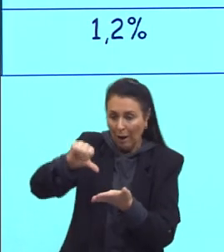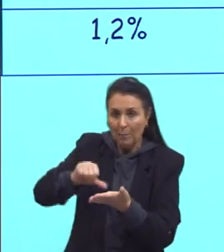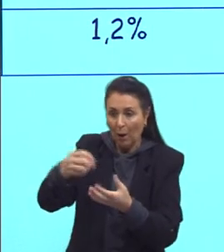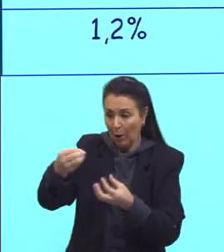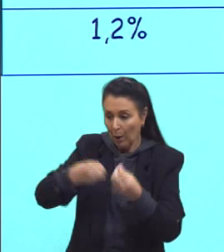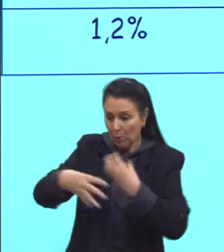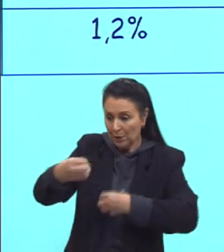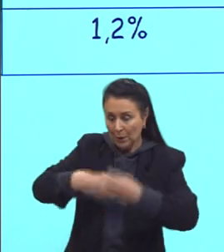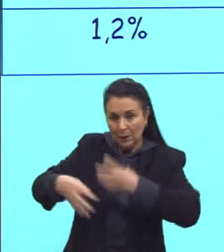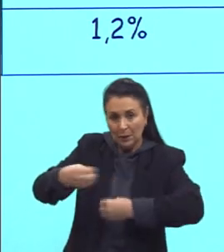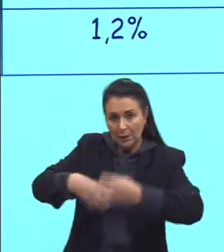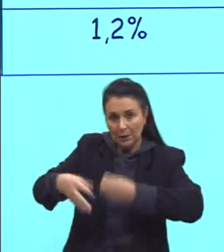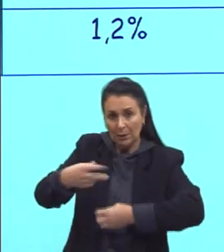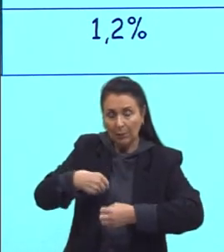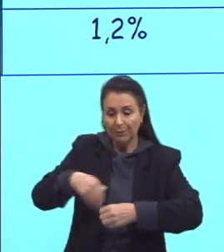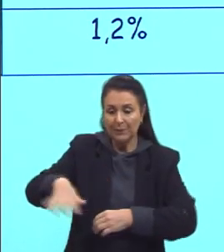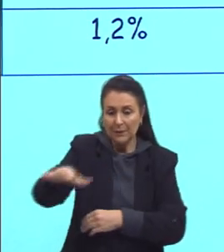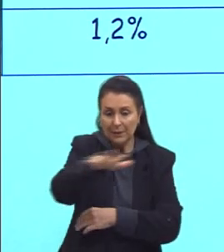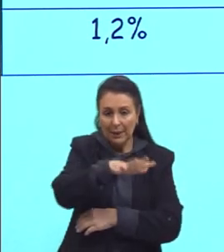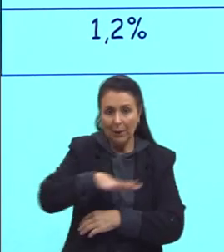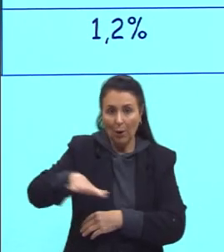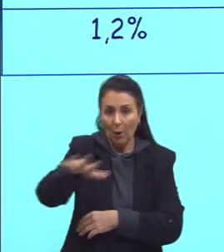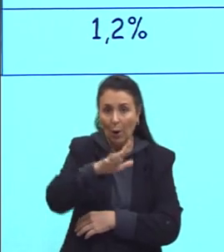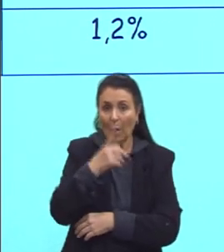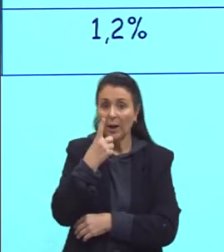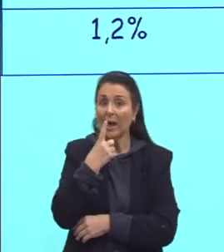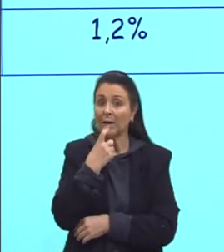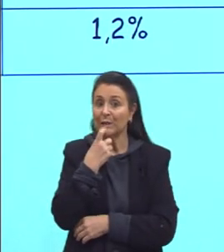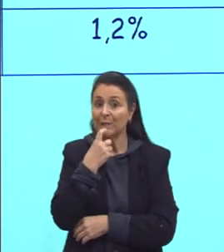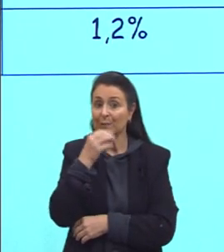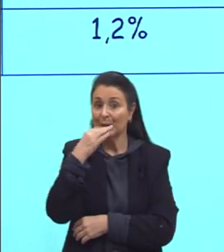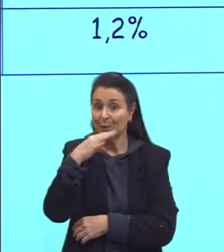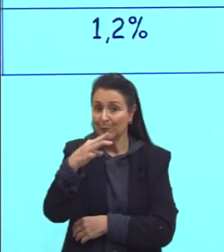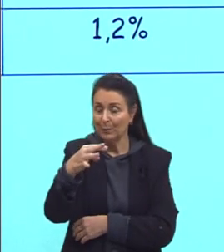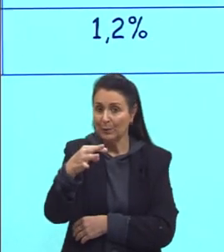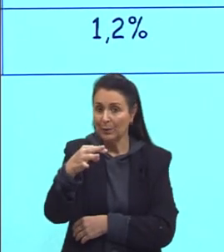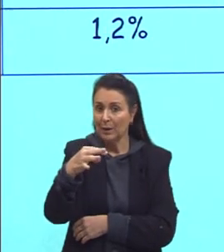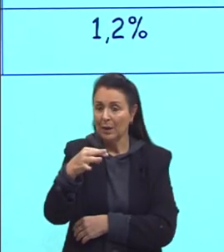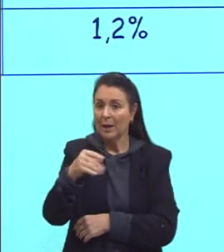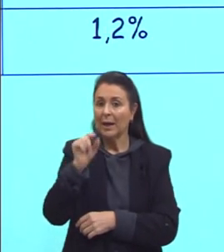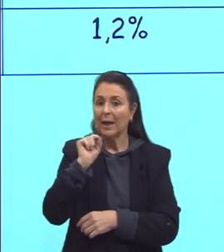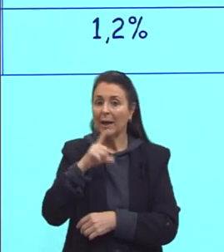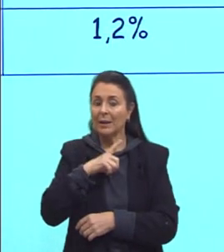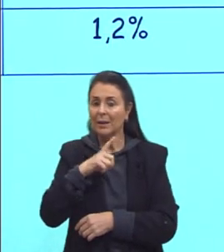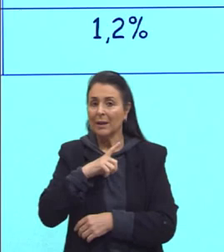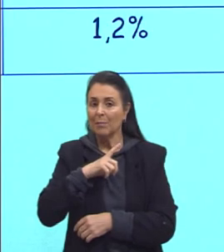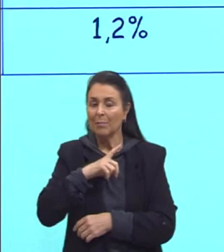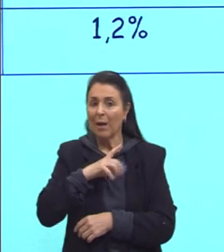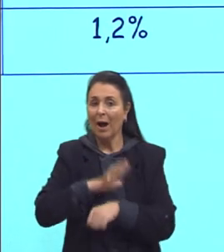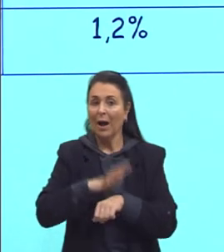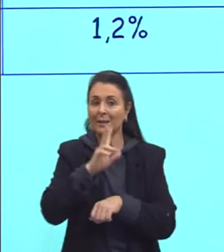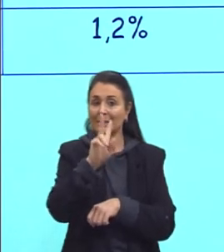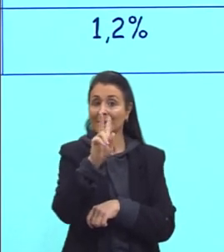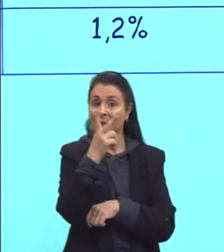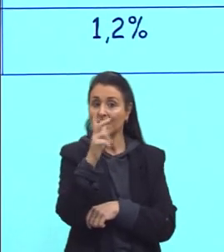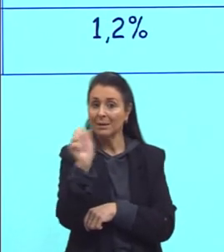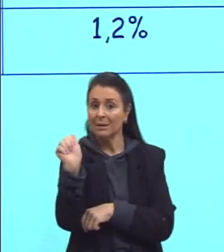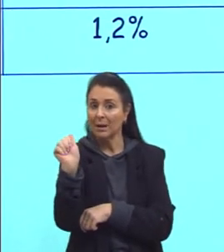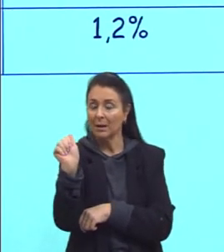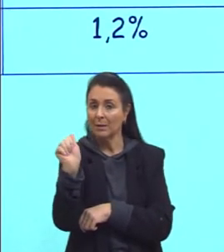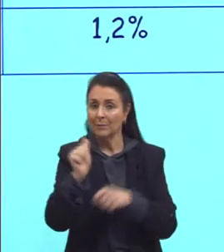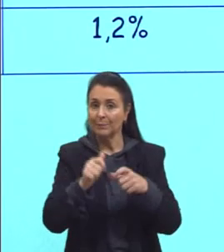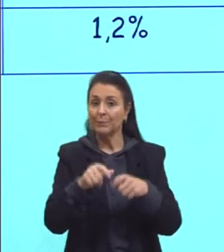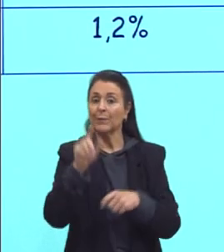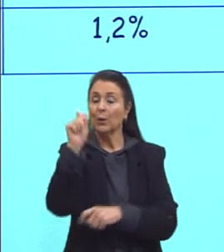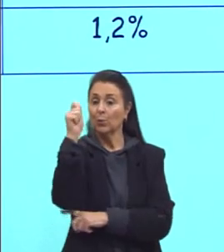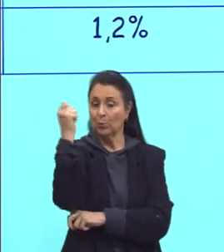gurizada? Essas áreas em vermelho é justamente as áreas de maiores hectares. Olha aqui, o Rio Grande do Sul também